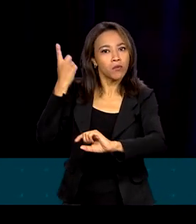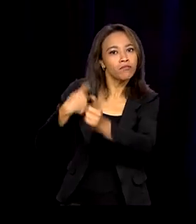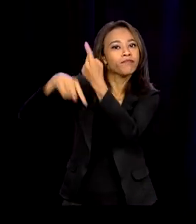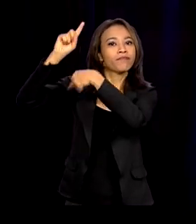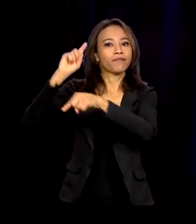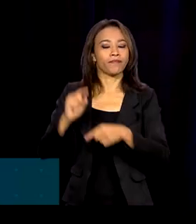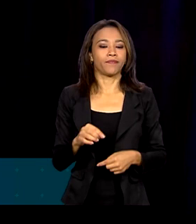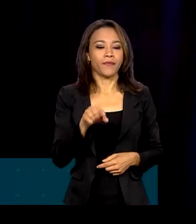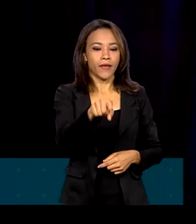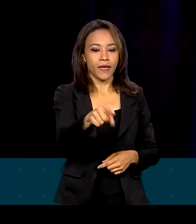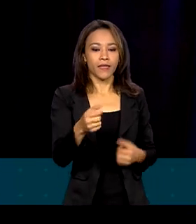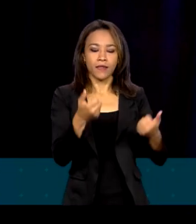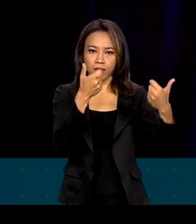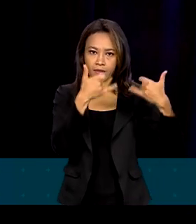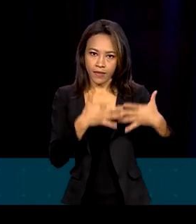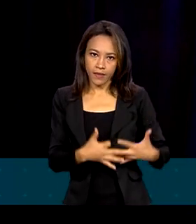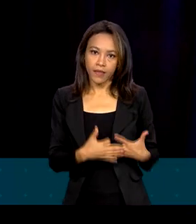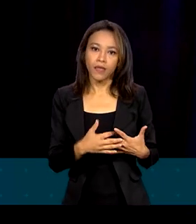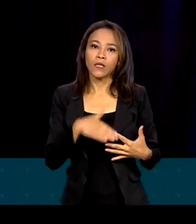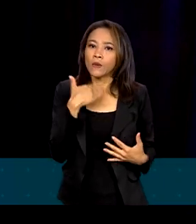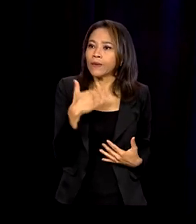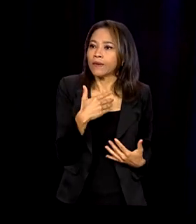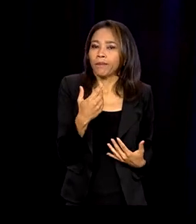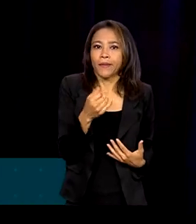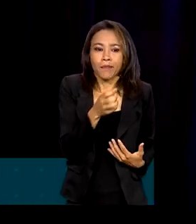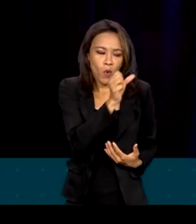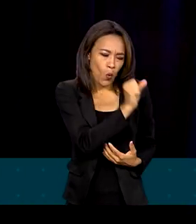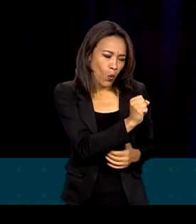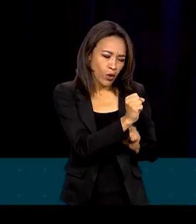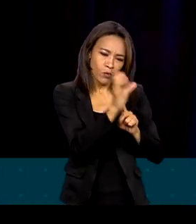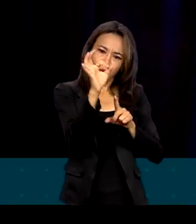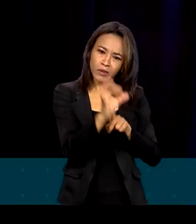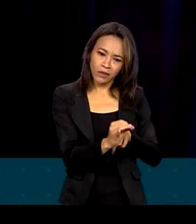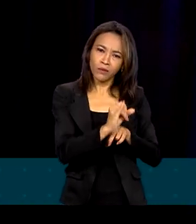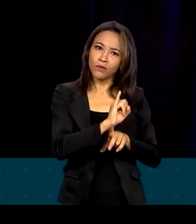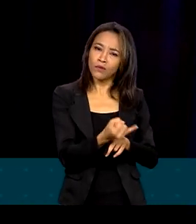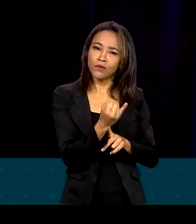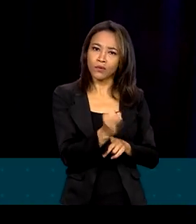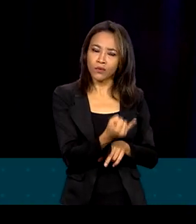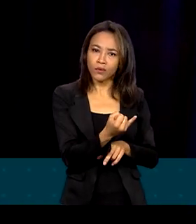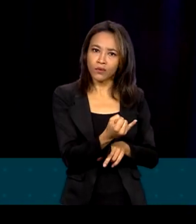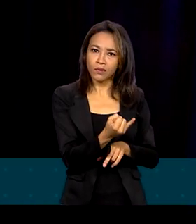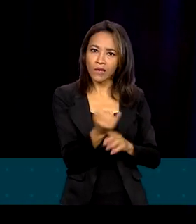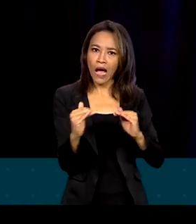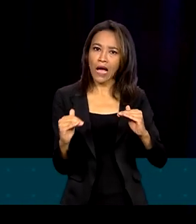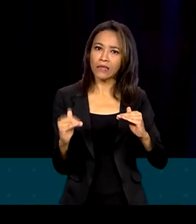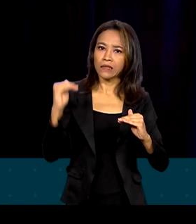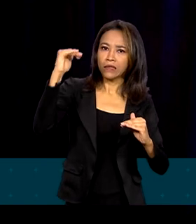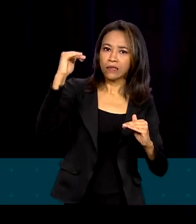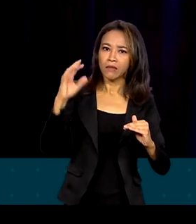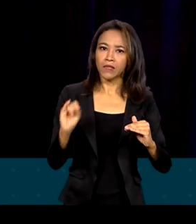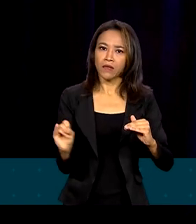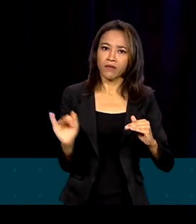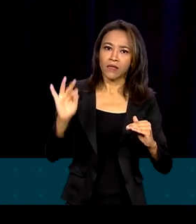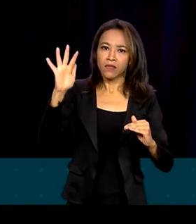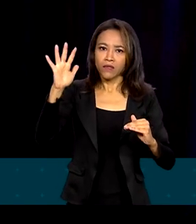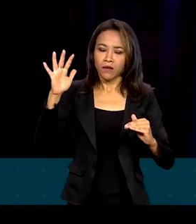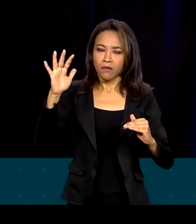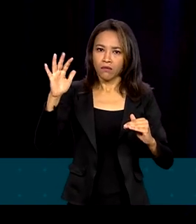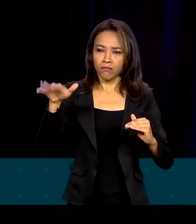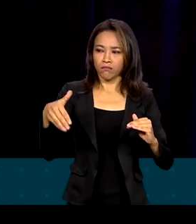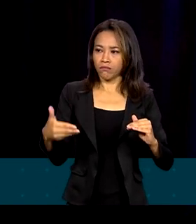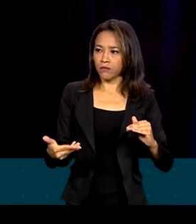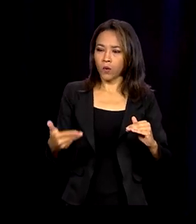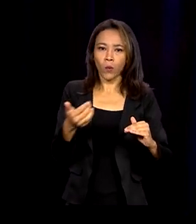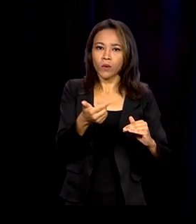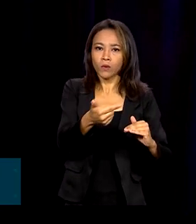nada que justifique ter 8% de juros real acima da inflação, quando não